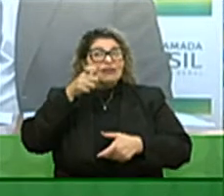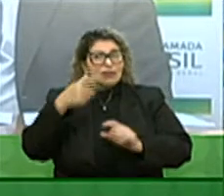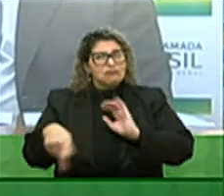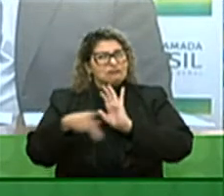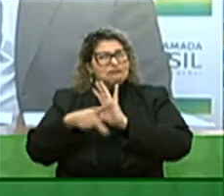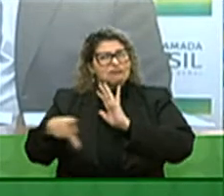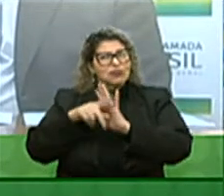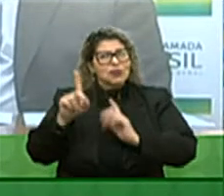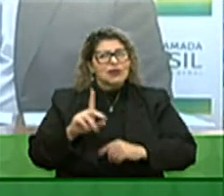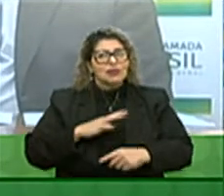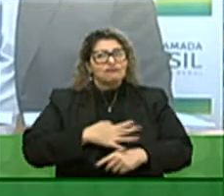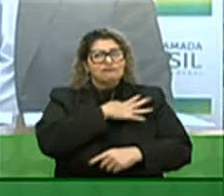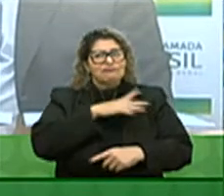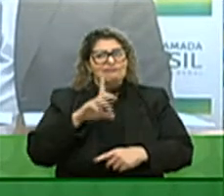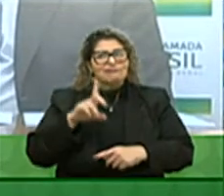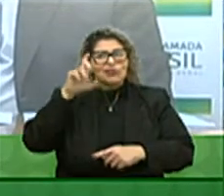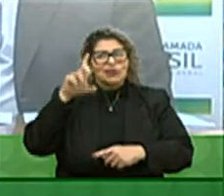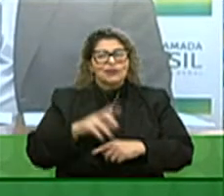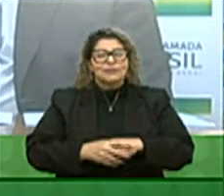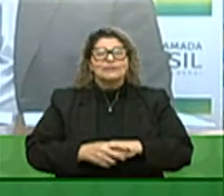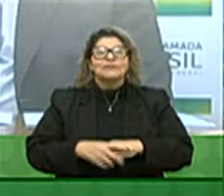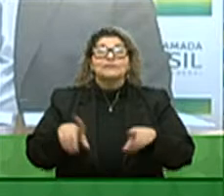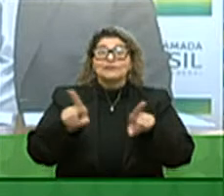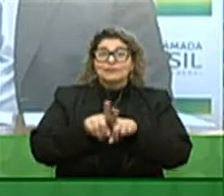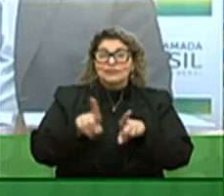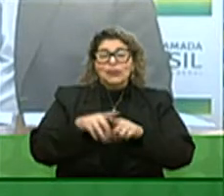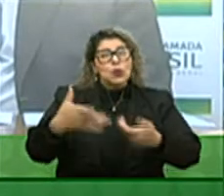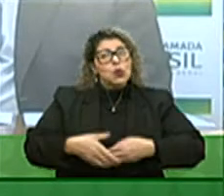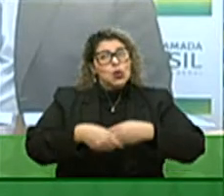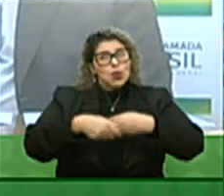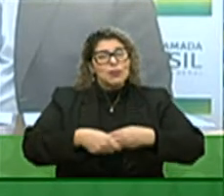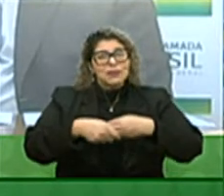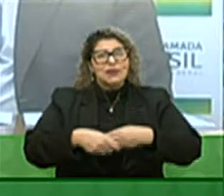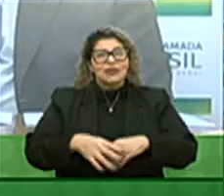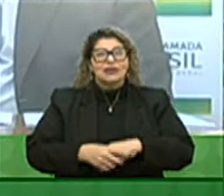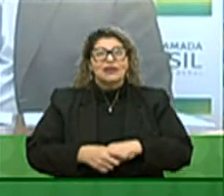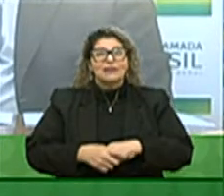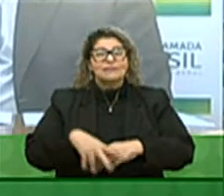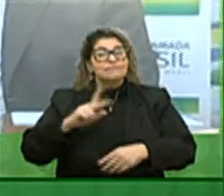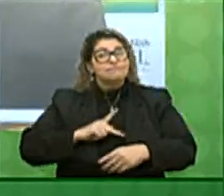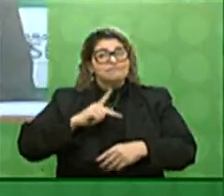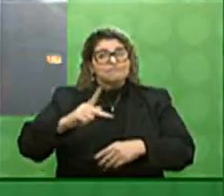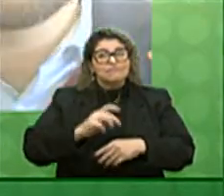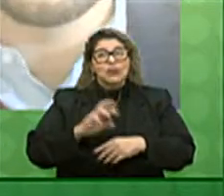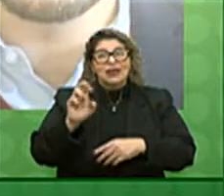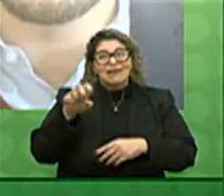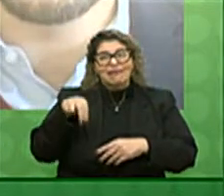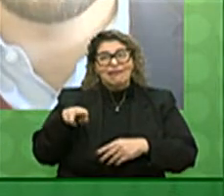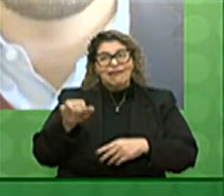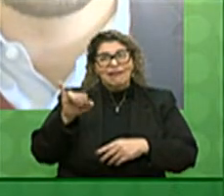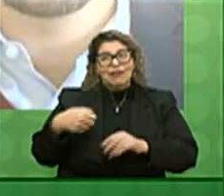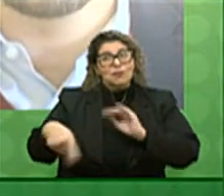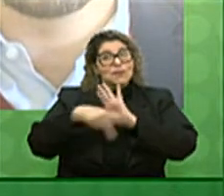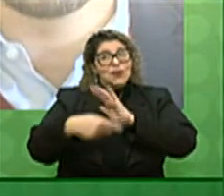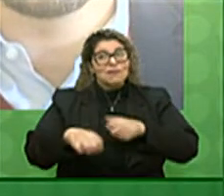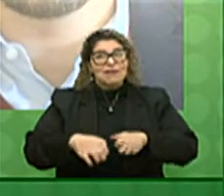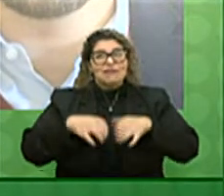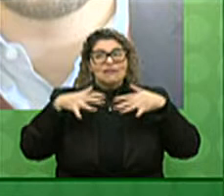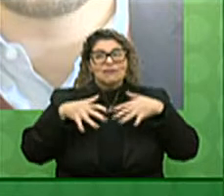Estado, general Mourão. E, de outro lado, mais uma vez, cumprimentar ao presidente Hernani Polo, que tem